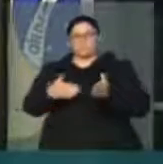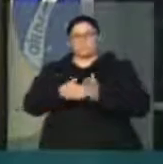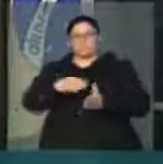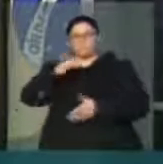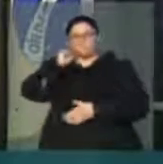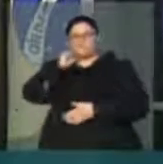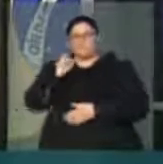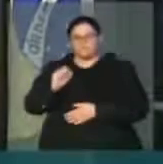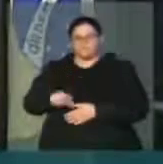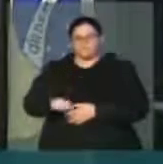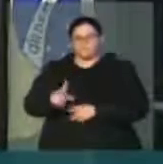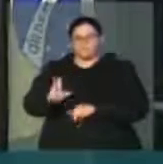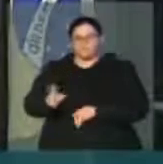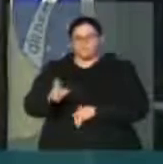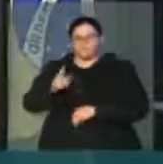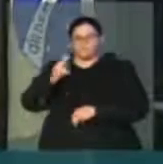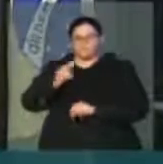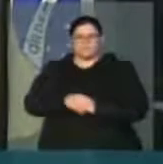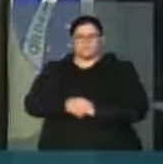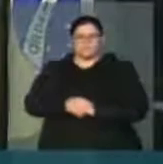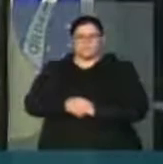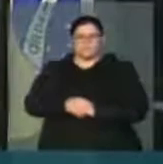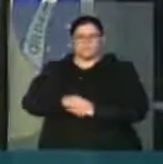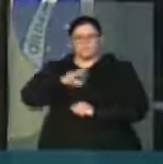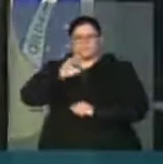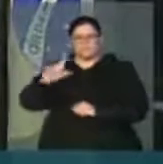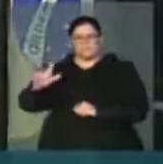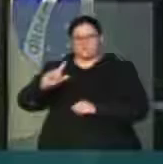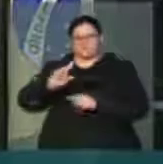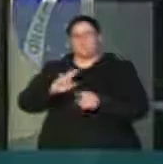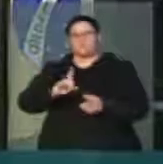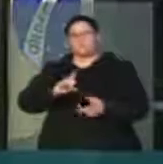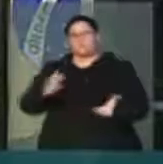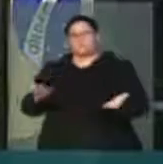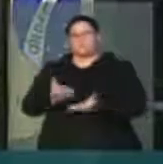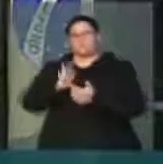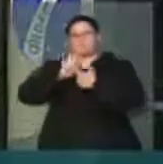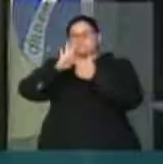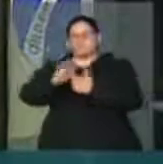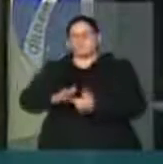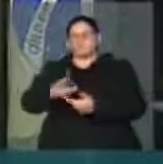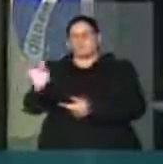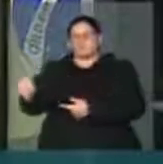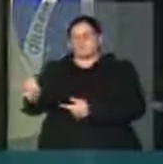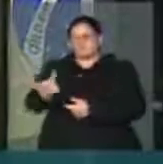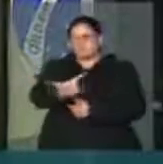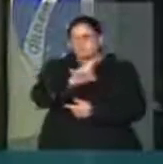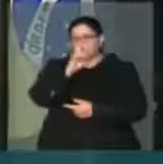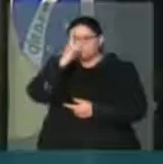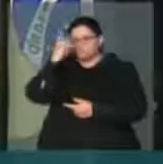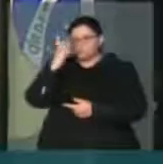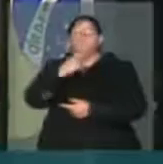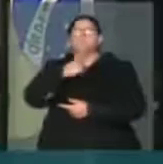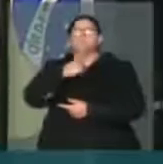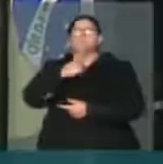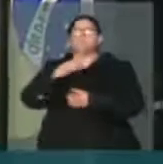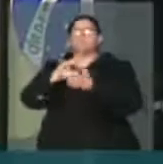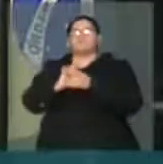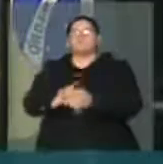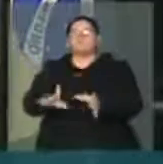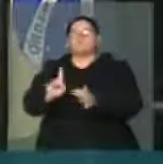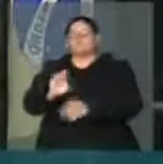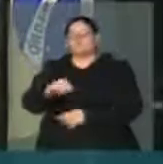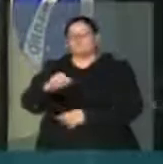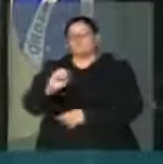pouco no plenário. E é evidente que esta expressão maior é a expressão de cada um de nós pela democracia, sempre